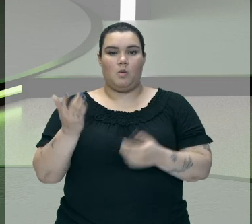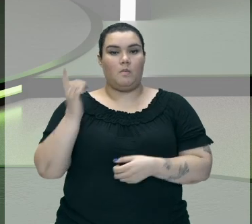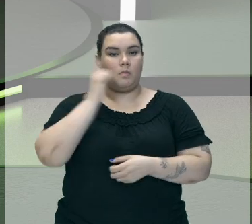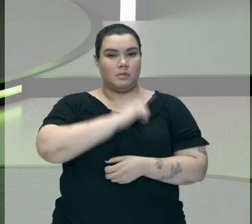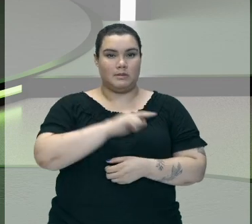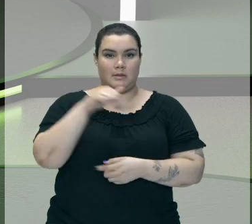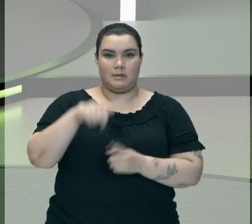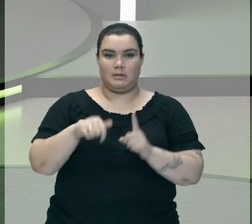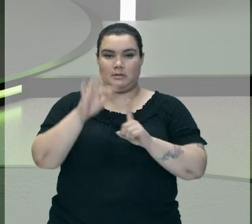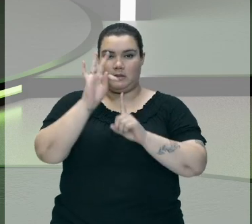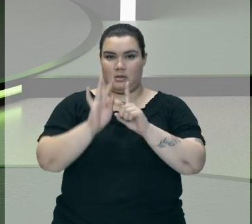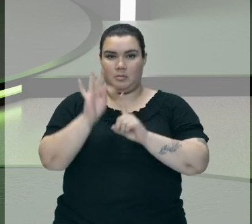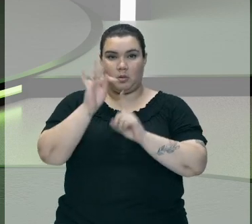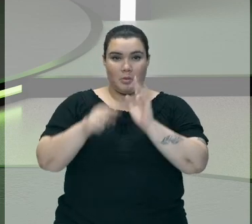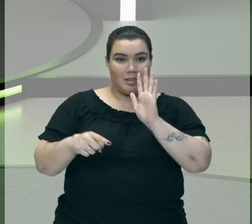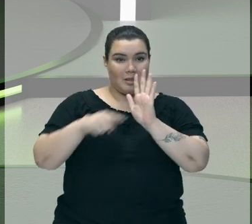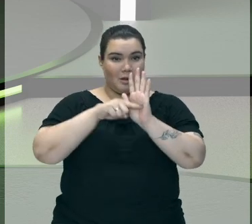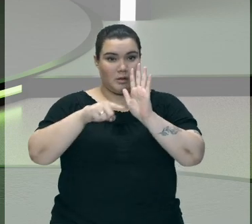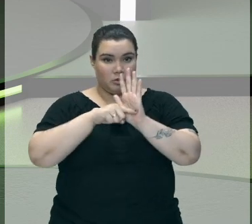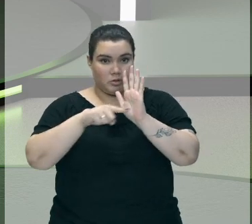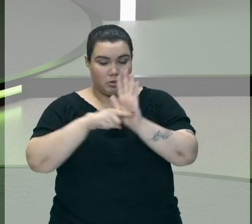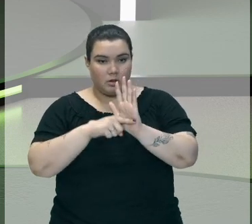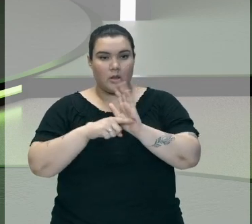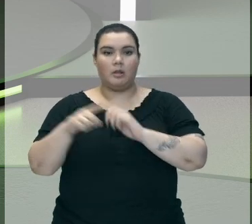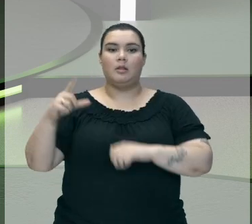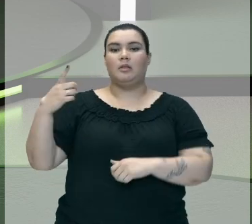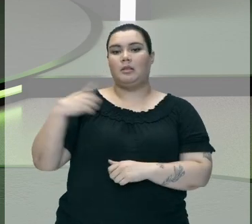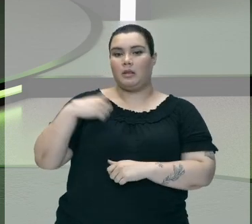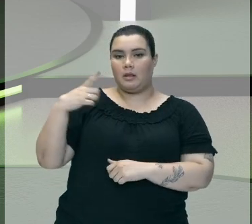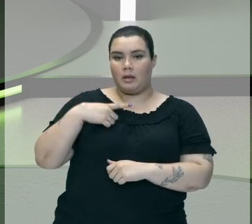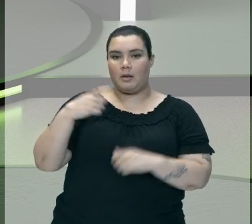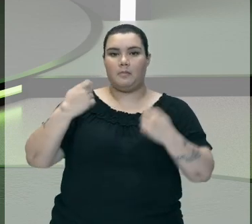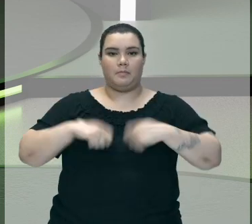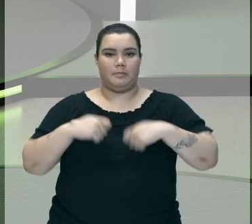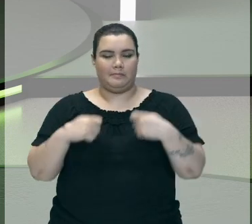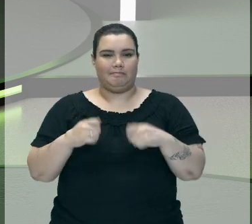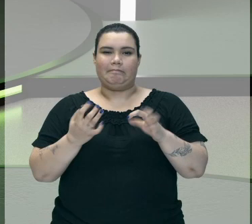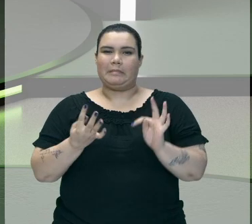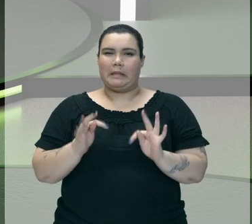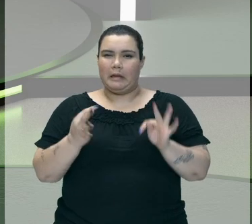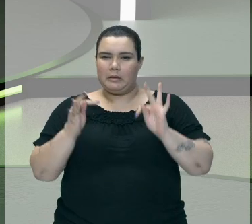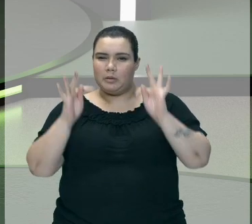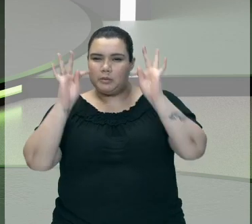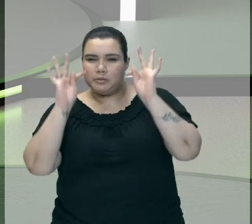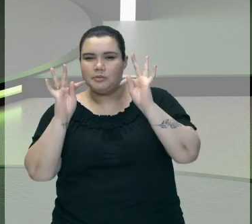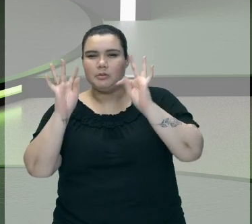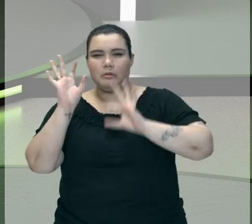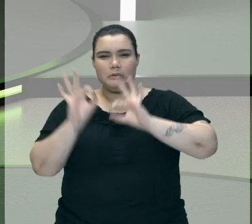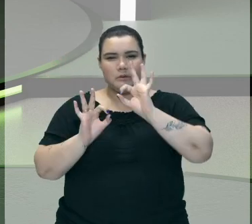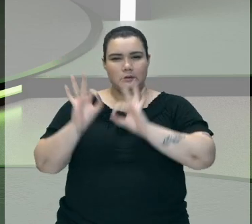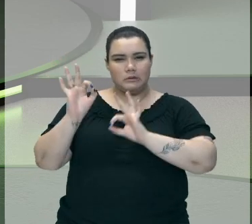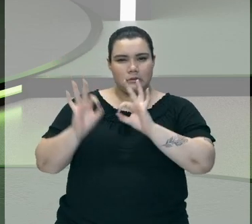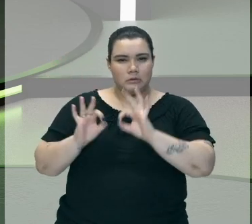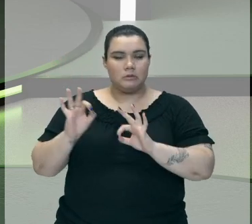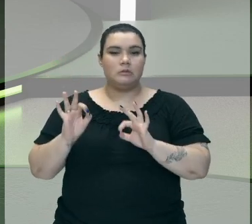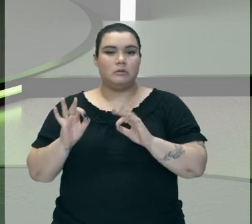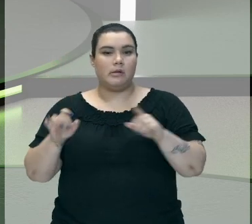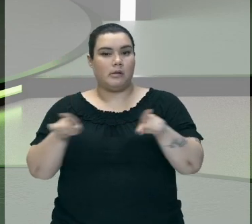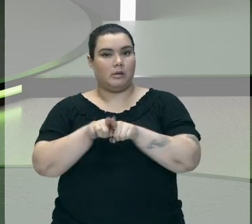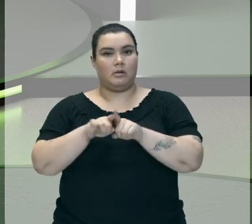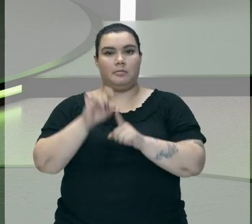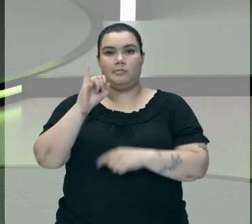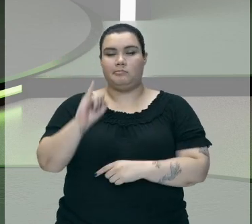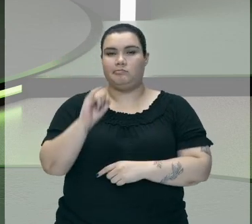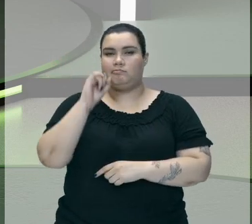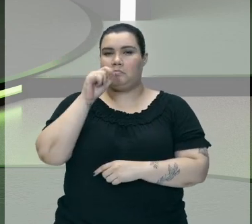Temperatura Negativa Exige Muita Tecnologia Inclusive Se você For pesquisar